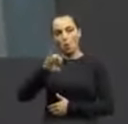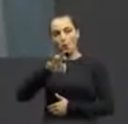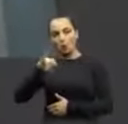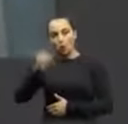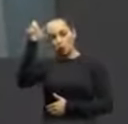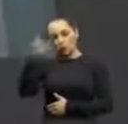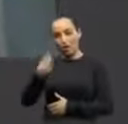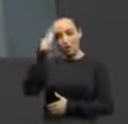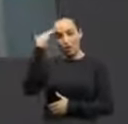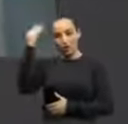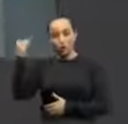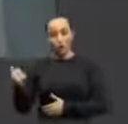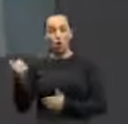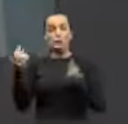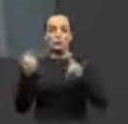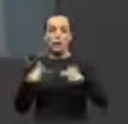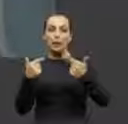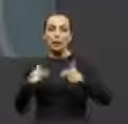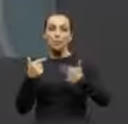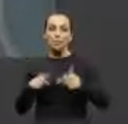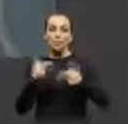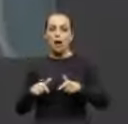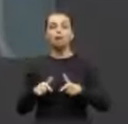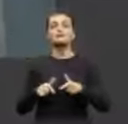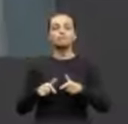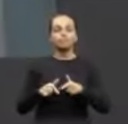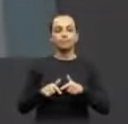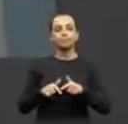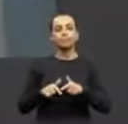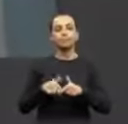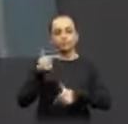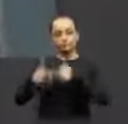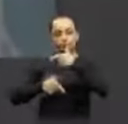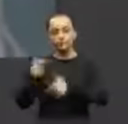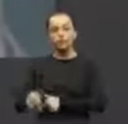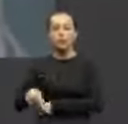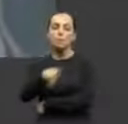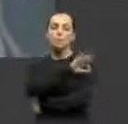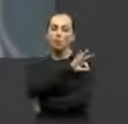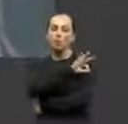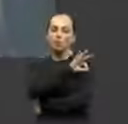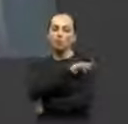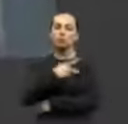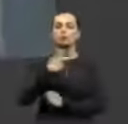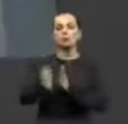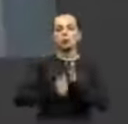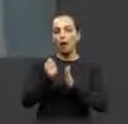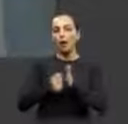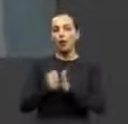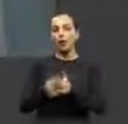ilustres, funcionário de gabarito com uma folha corrida altamente positiva a serviço da Prefeitura Municipal de Aralacuara.